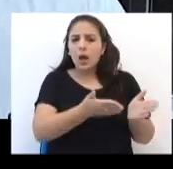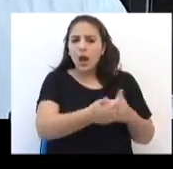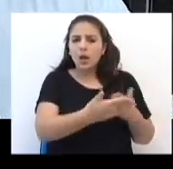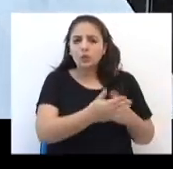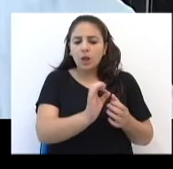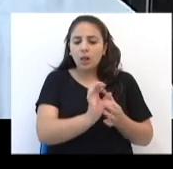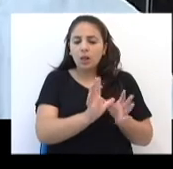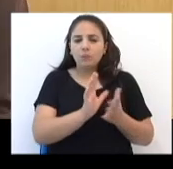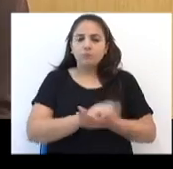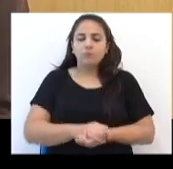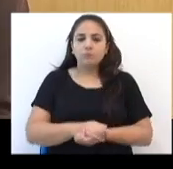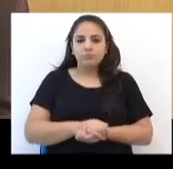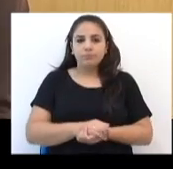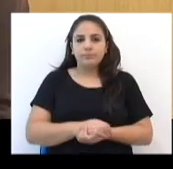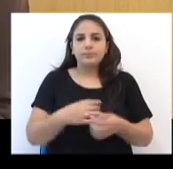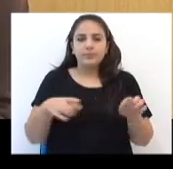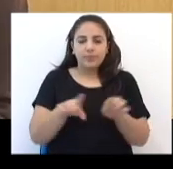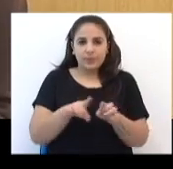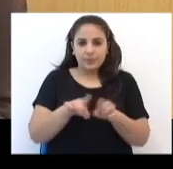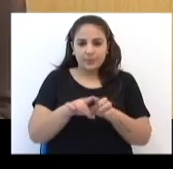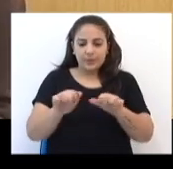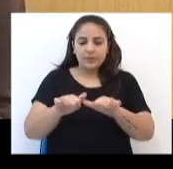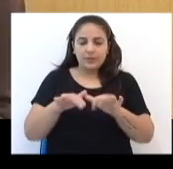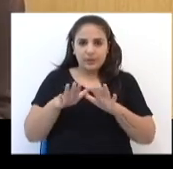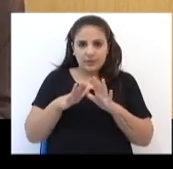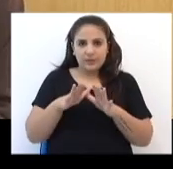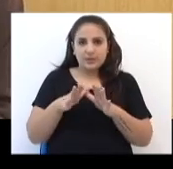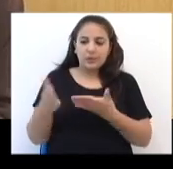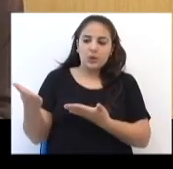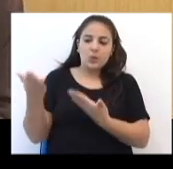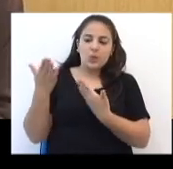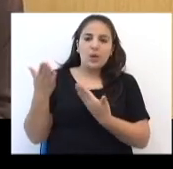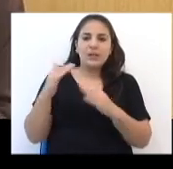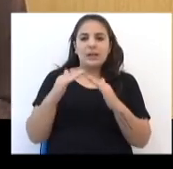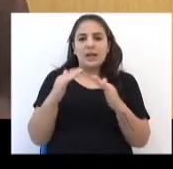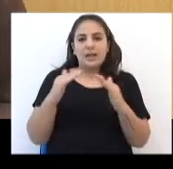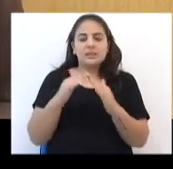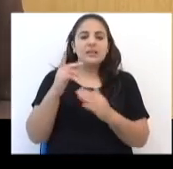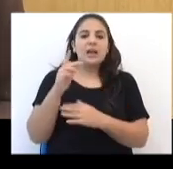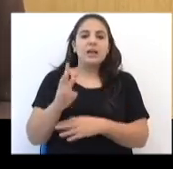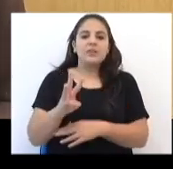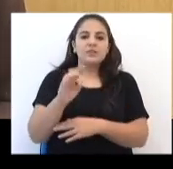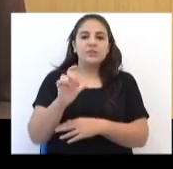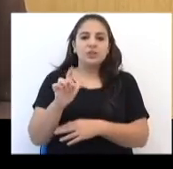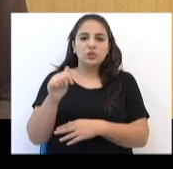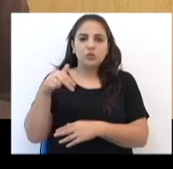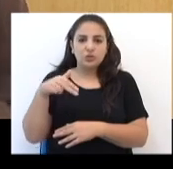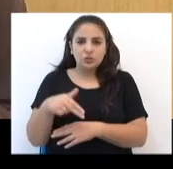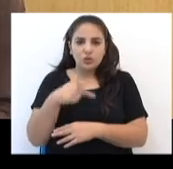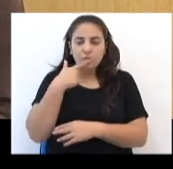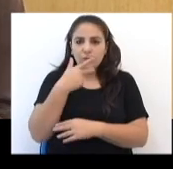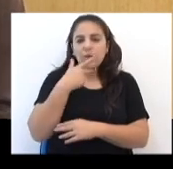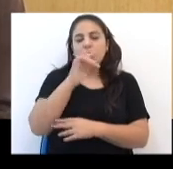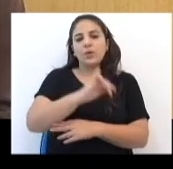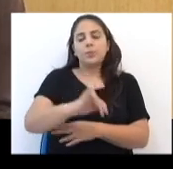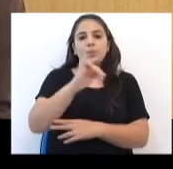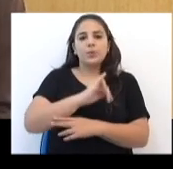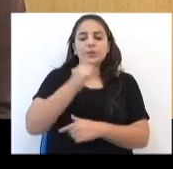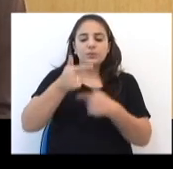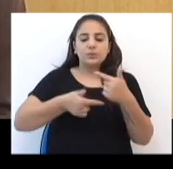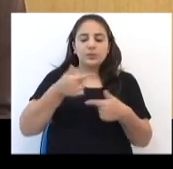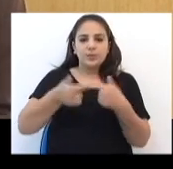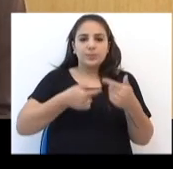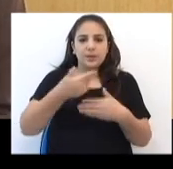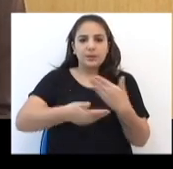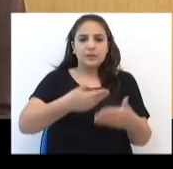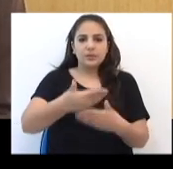caixa e não tem dívida. Também como orador do Espaço de Honra da Casa, o vereador Wilson Liu falou sobre a importância